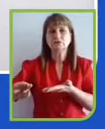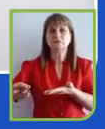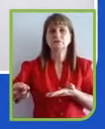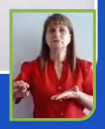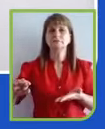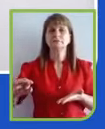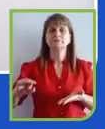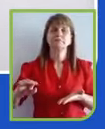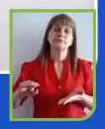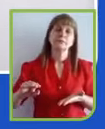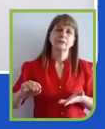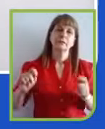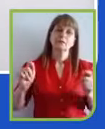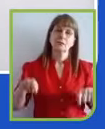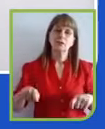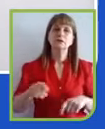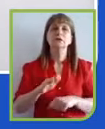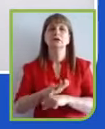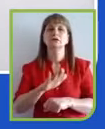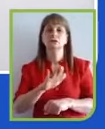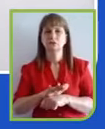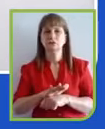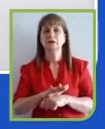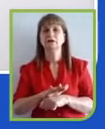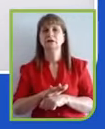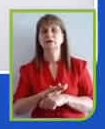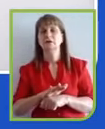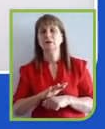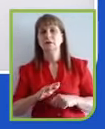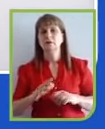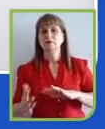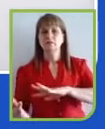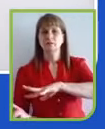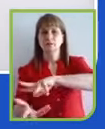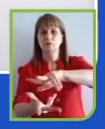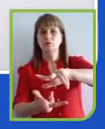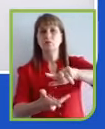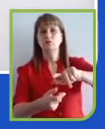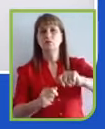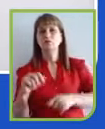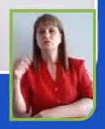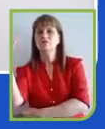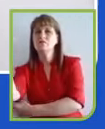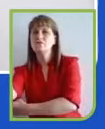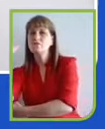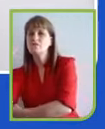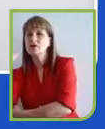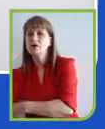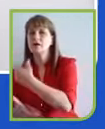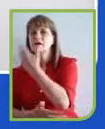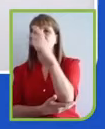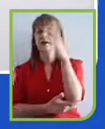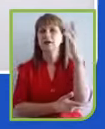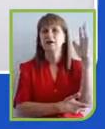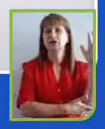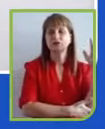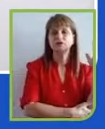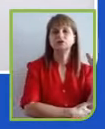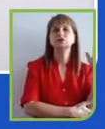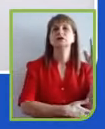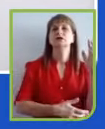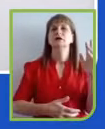podem contribuir para a formação de um mundo muito mais verde, inclusivo e íntegro como um todo.